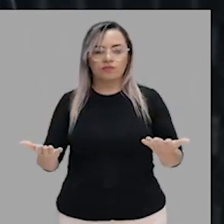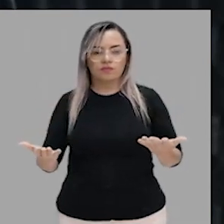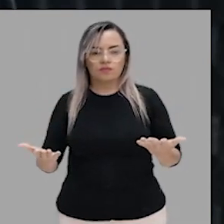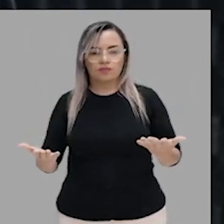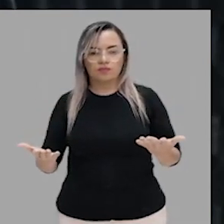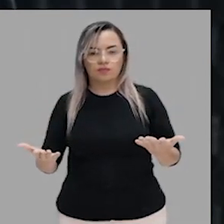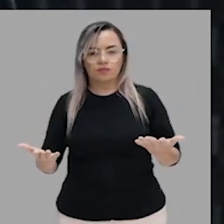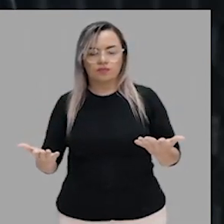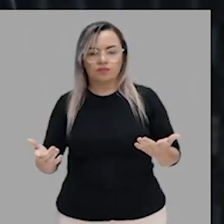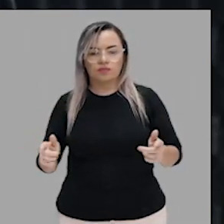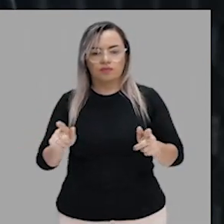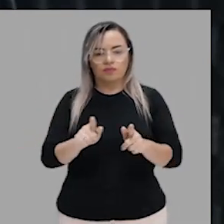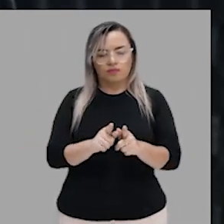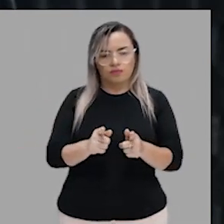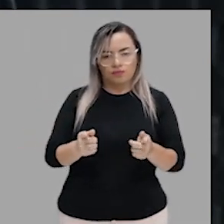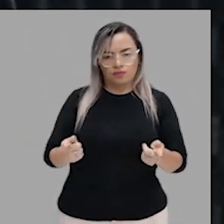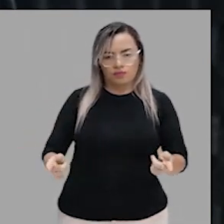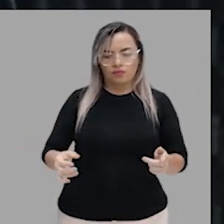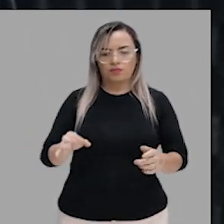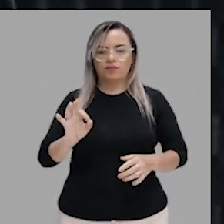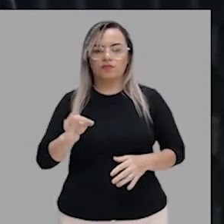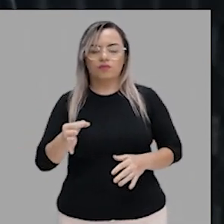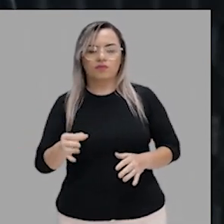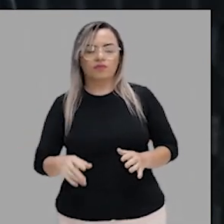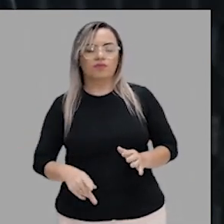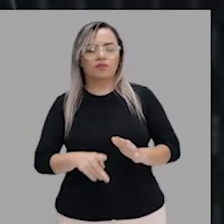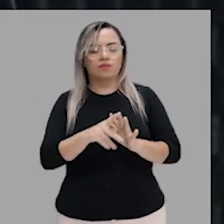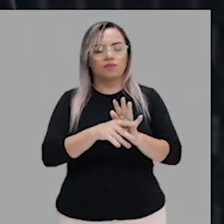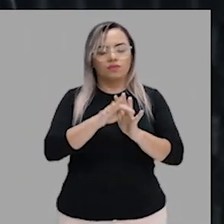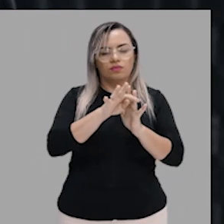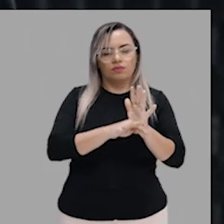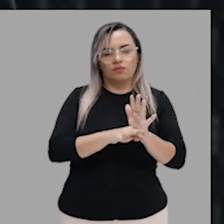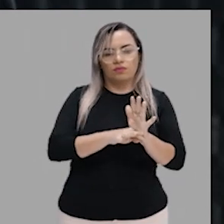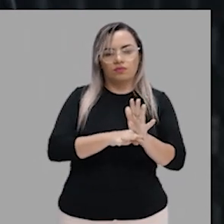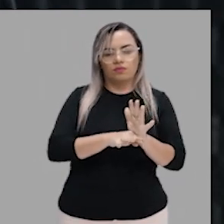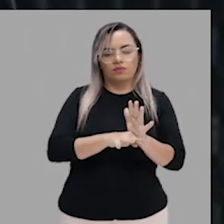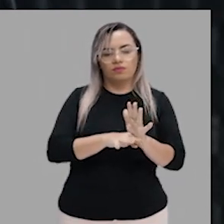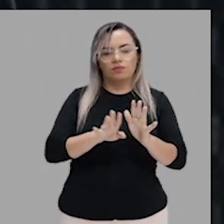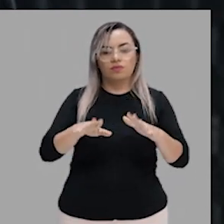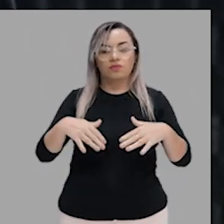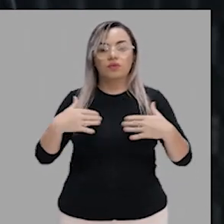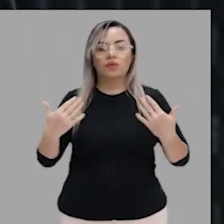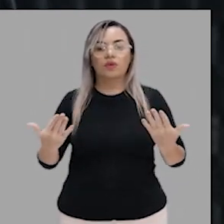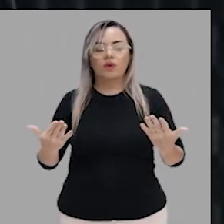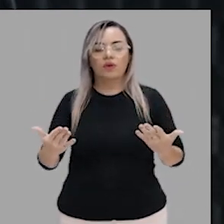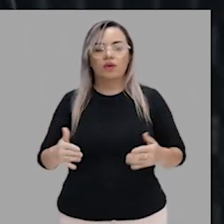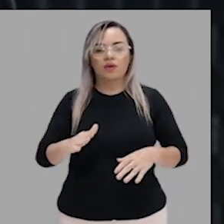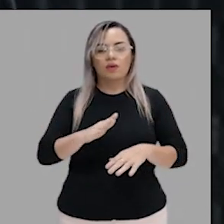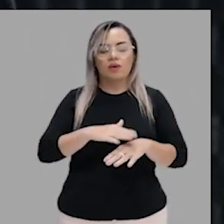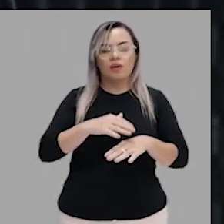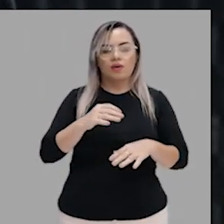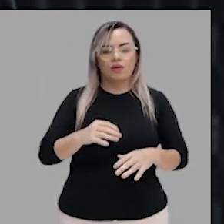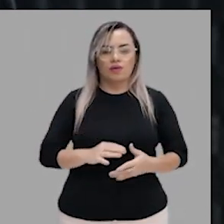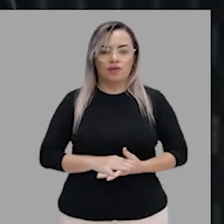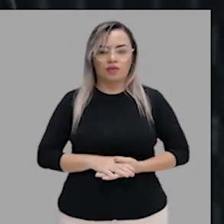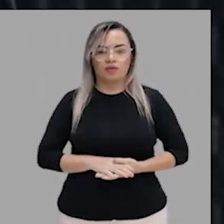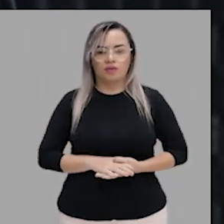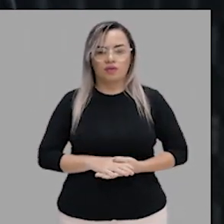culta, indique as, as, quer dizer, tem mais de uma, alternativas com o erro de regência. Qual delas?